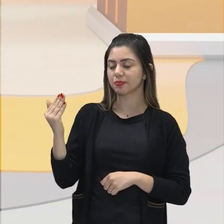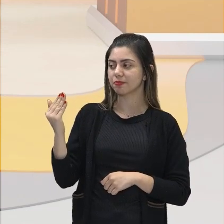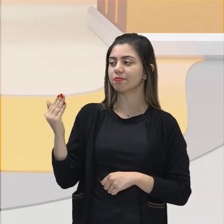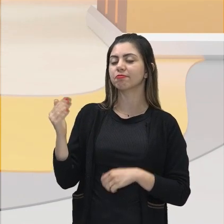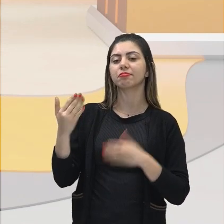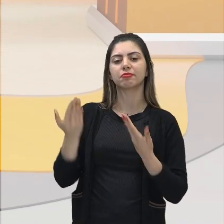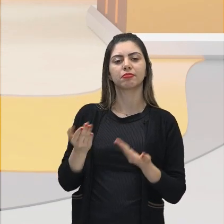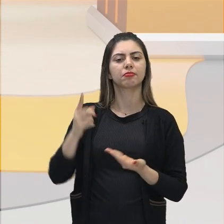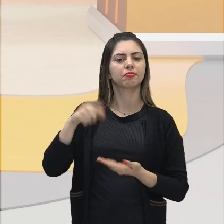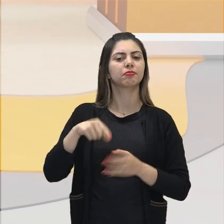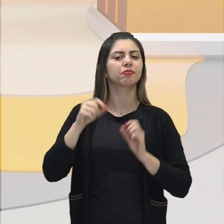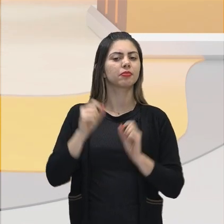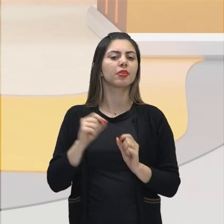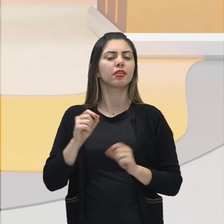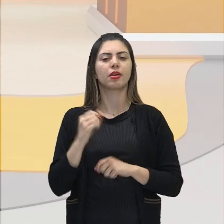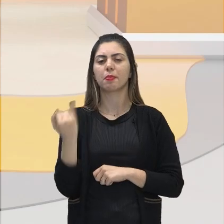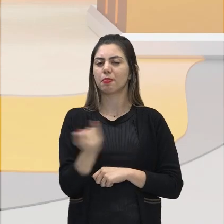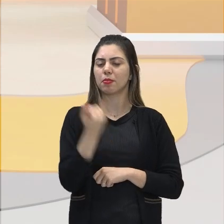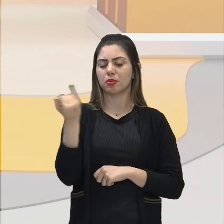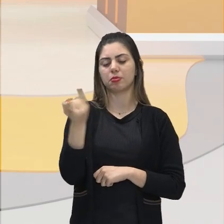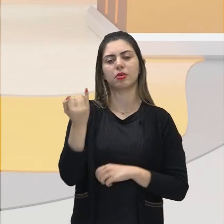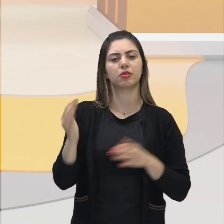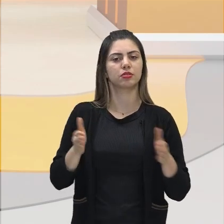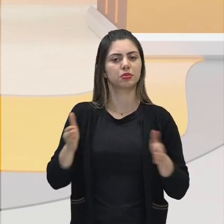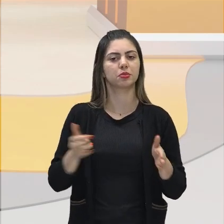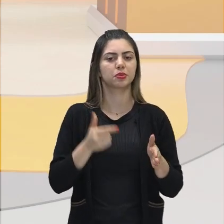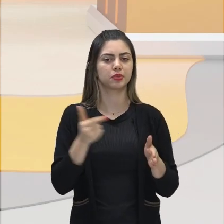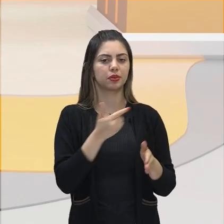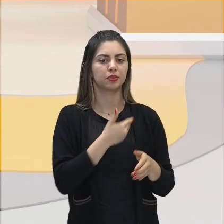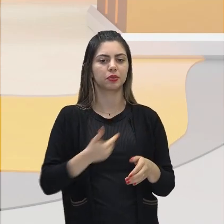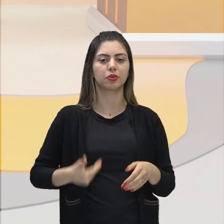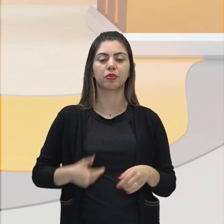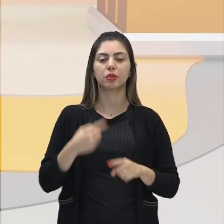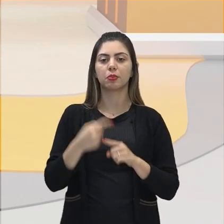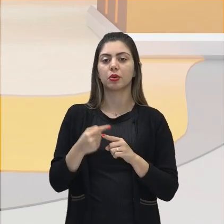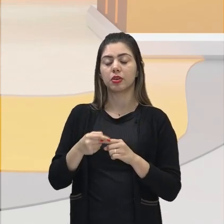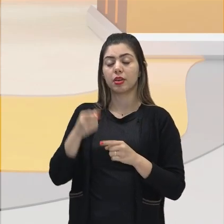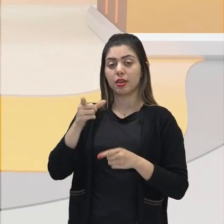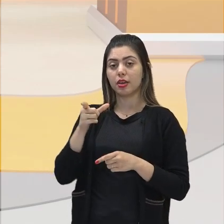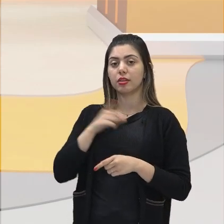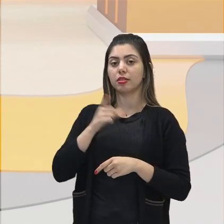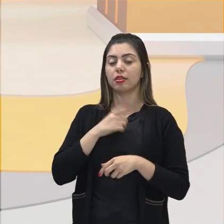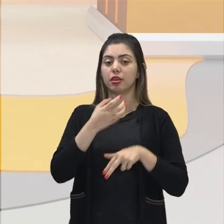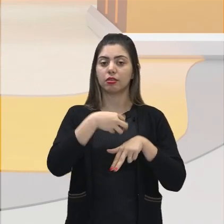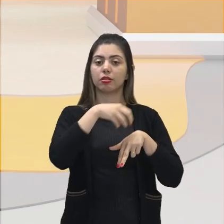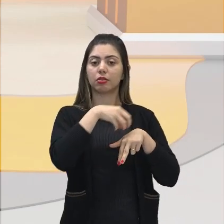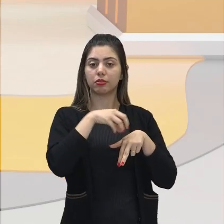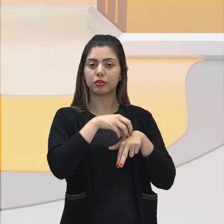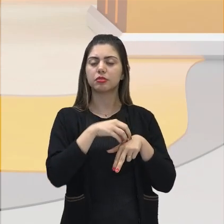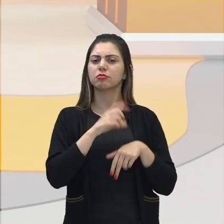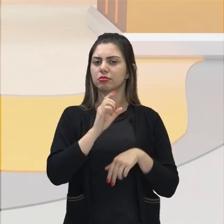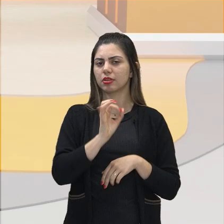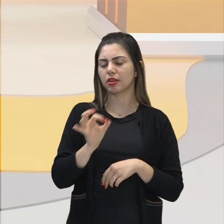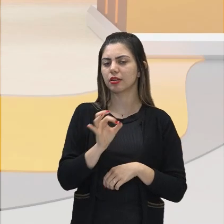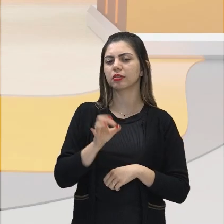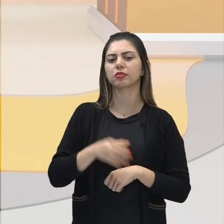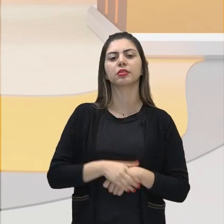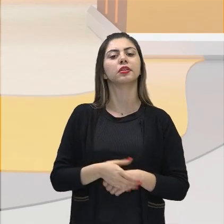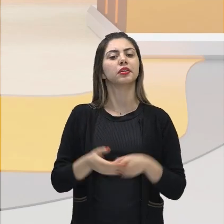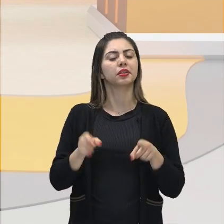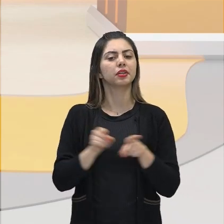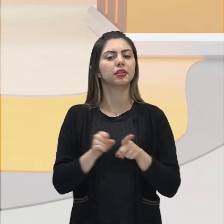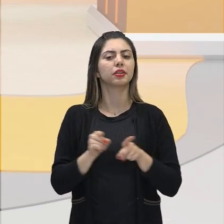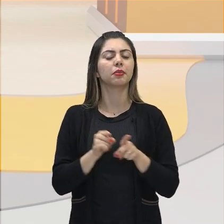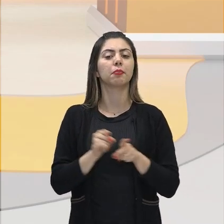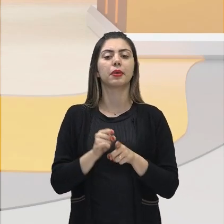nome, o grande nome deste momento, até porque a forma como ele acende ao trono, na questão do golpe da maioridade, e também como ele